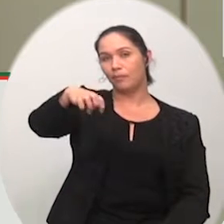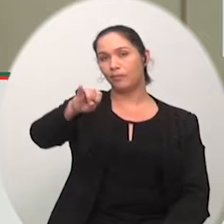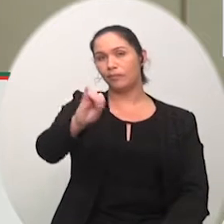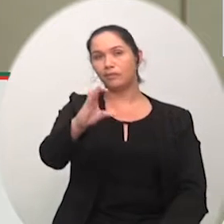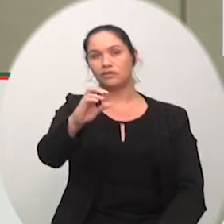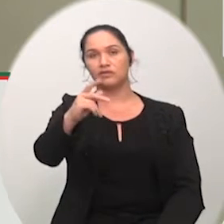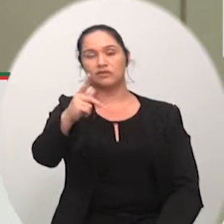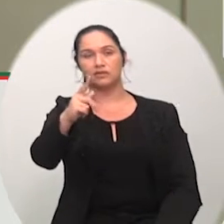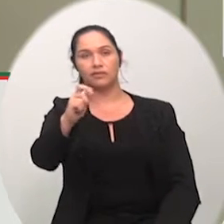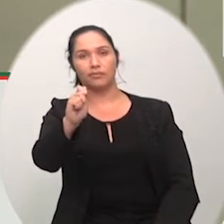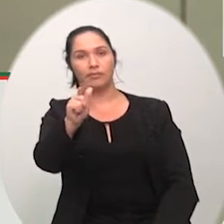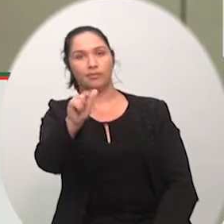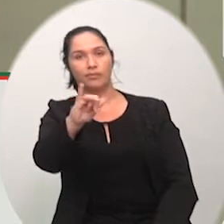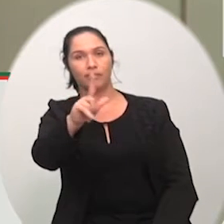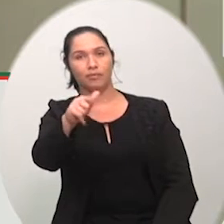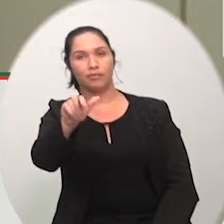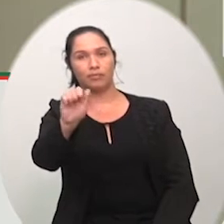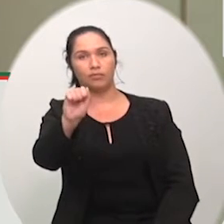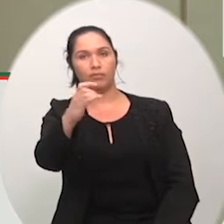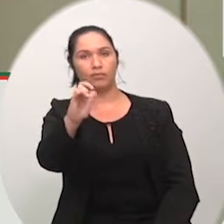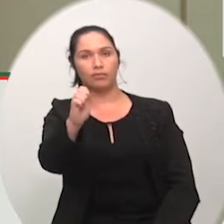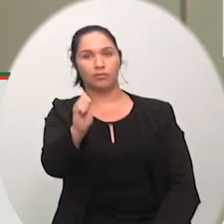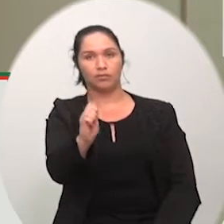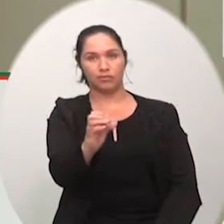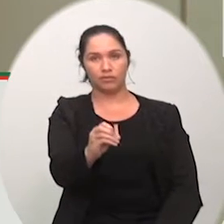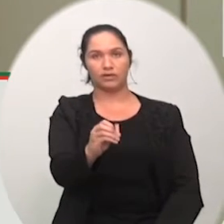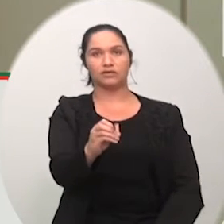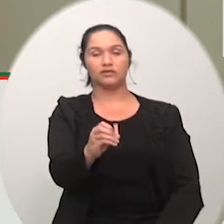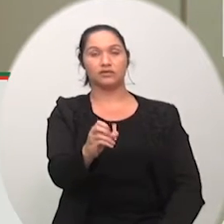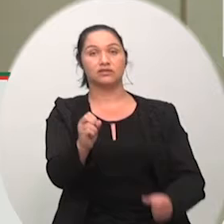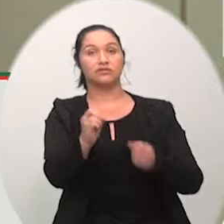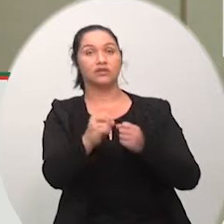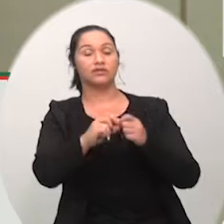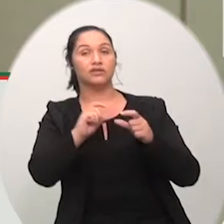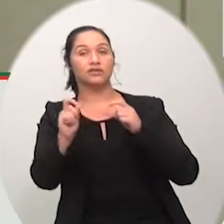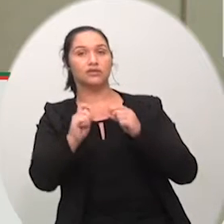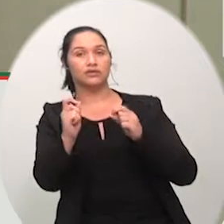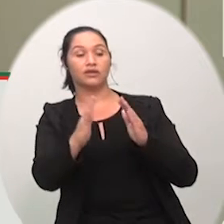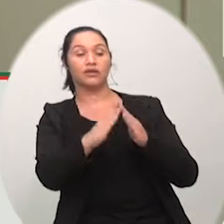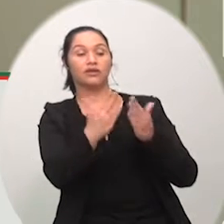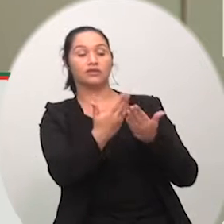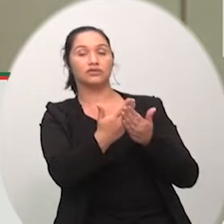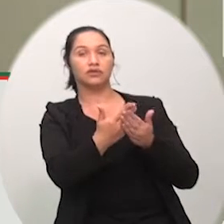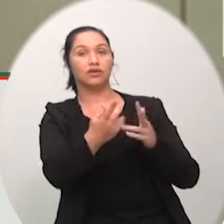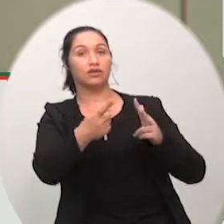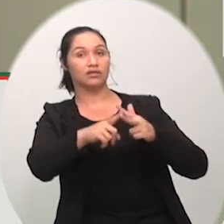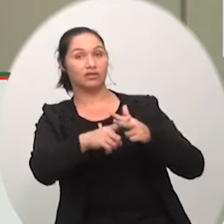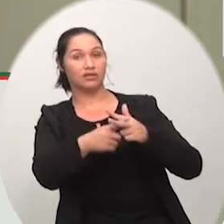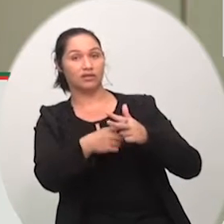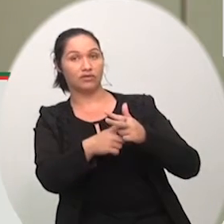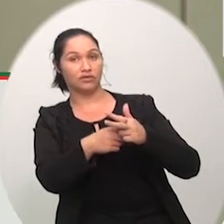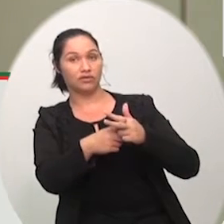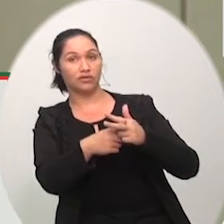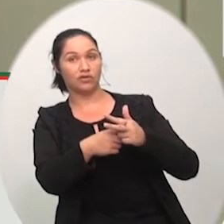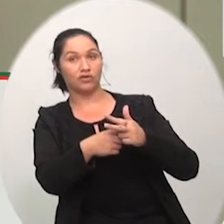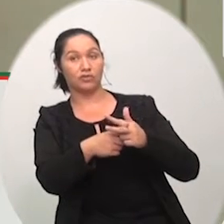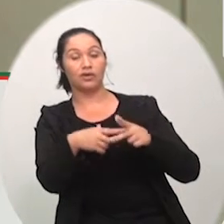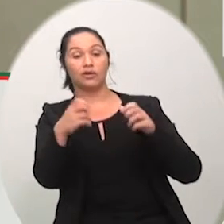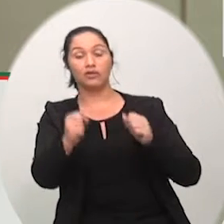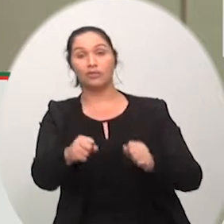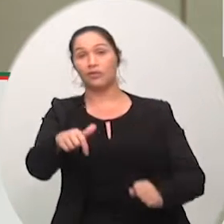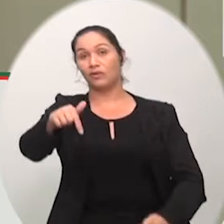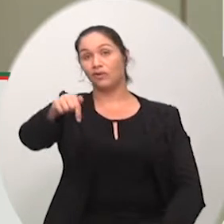vai oxigenar a escola básica Luiz Lazzarim que tem uma capacidade para 700 crianças ela